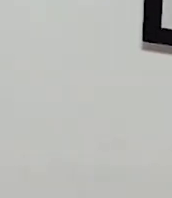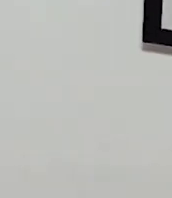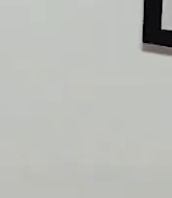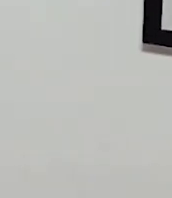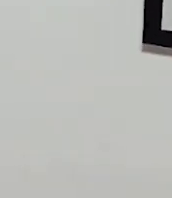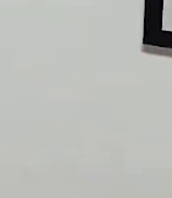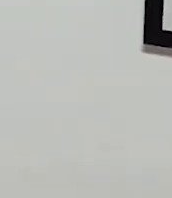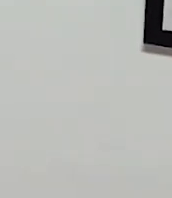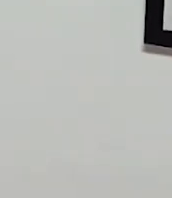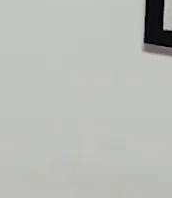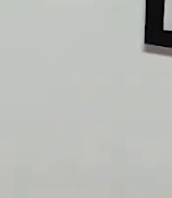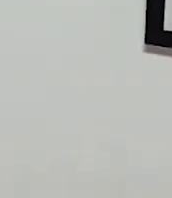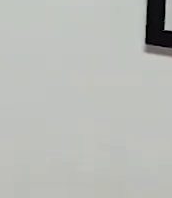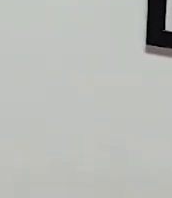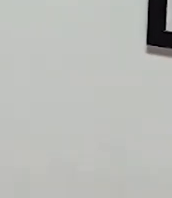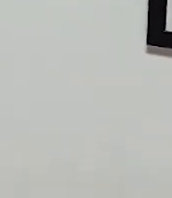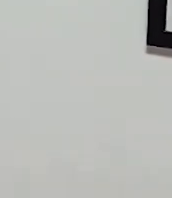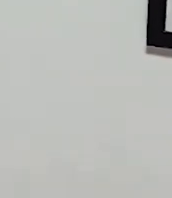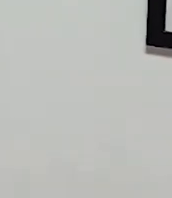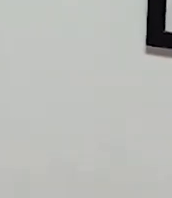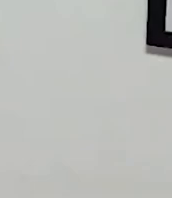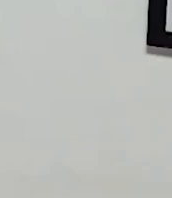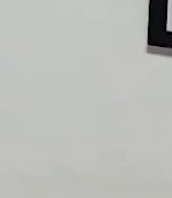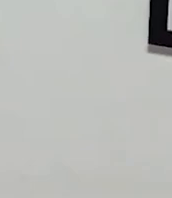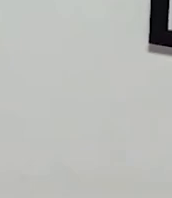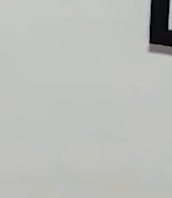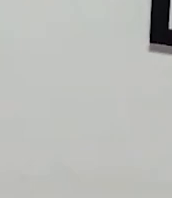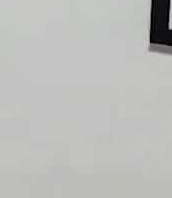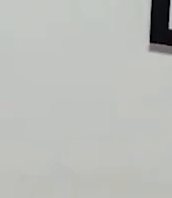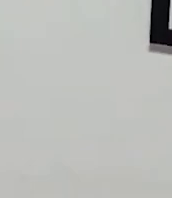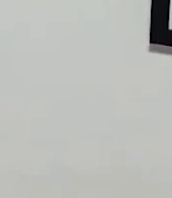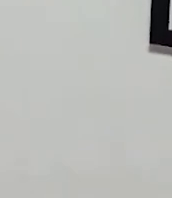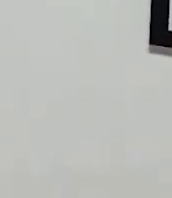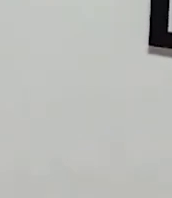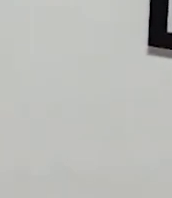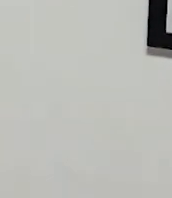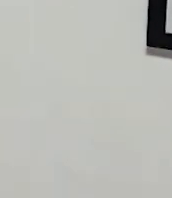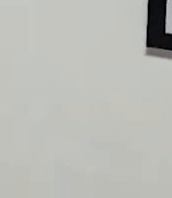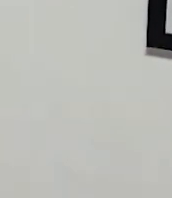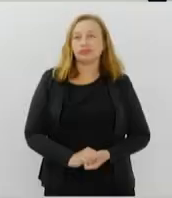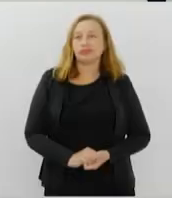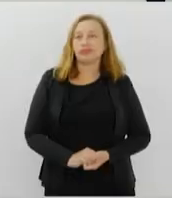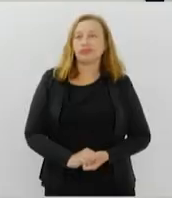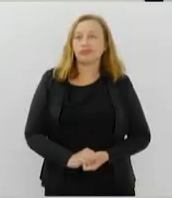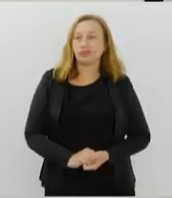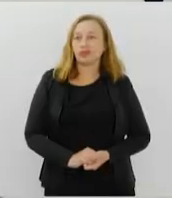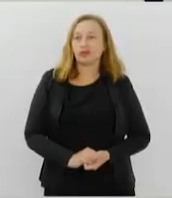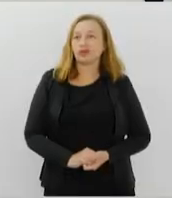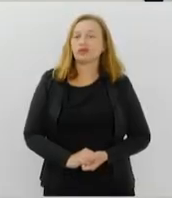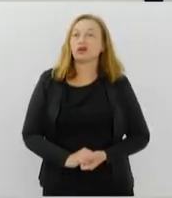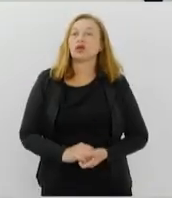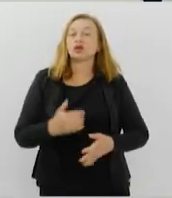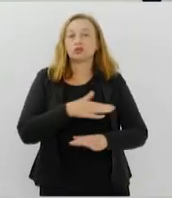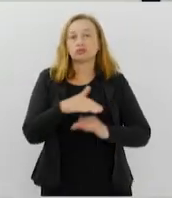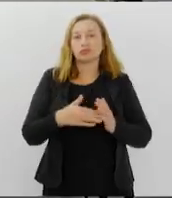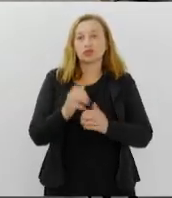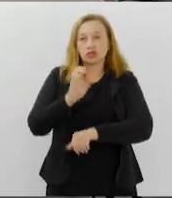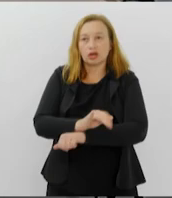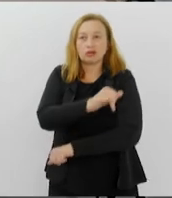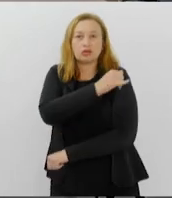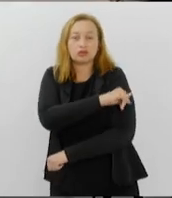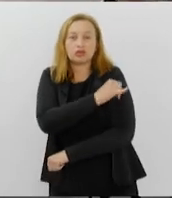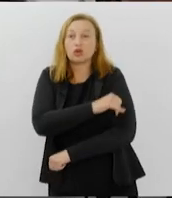em todo o Brasil. É um projeto pioneiro. Mas vamos fazer ele em todo o estado do Rio de Janeiro.